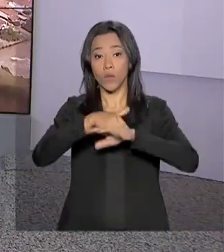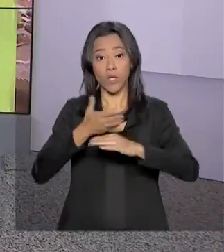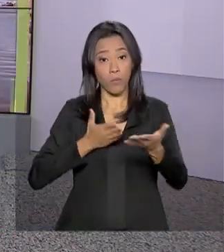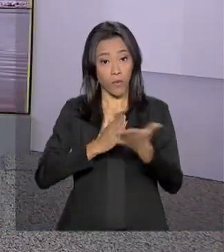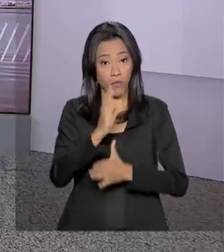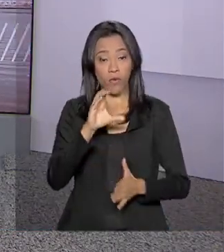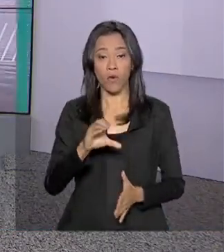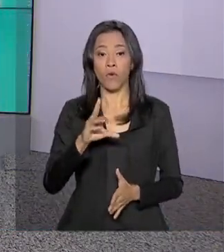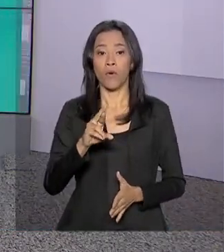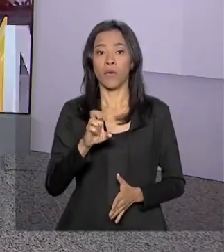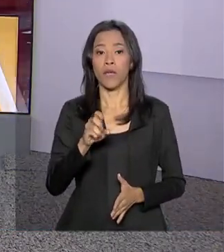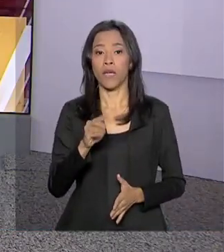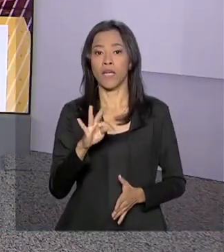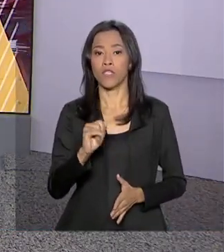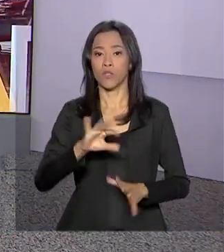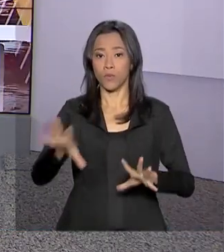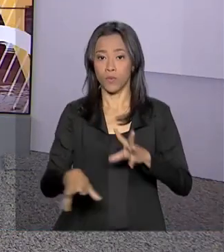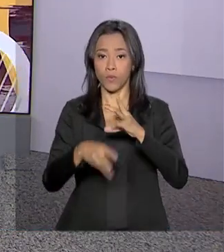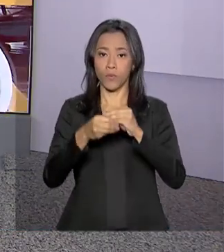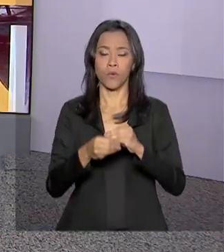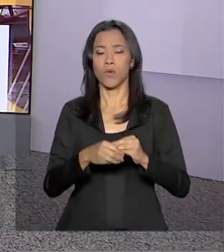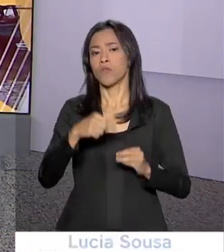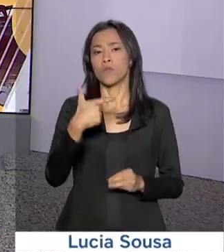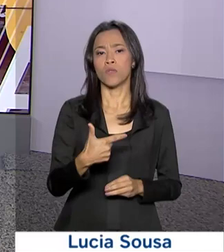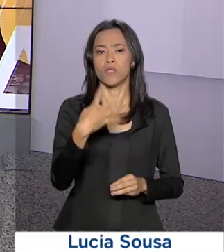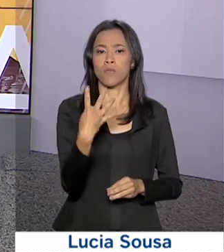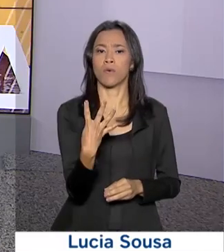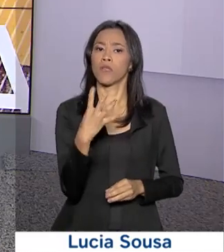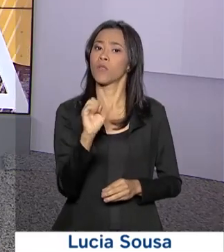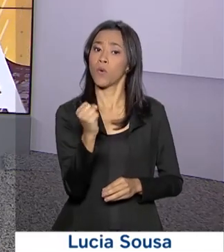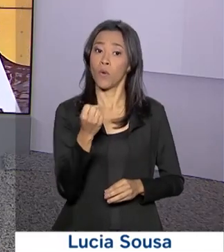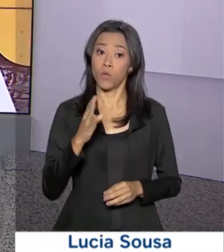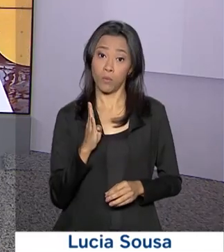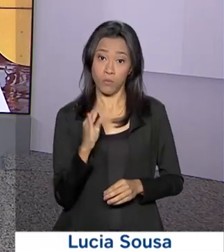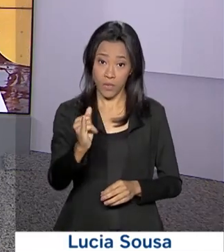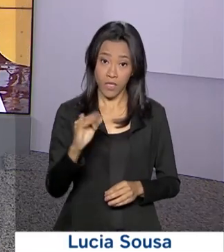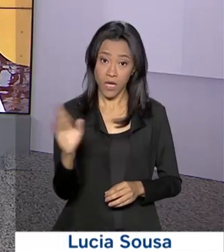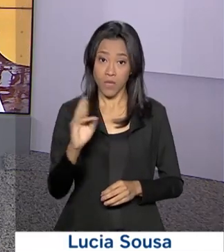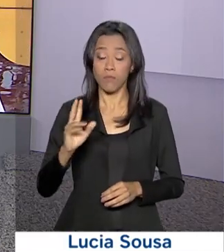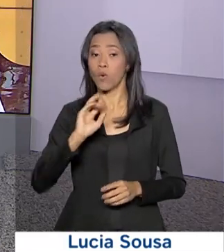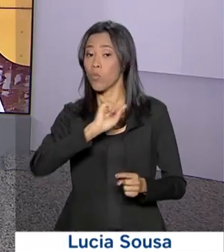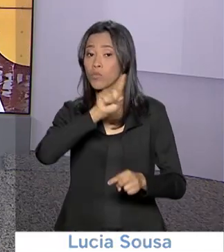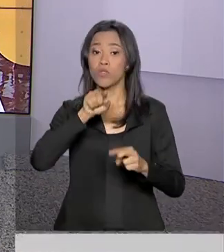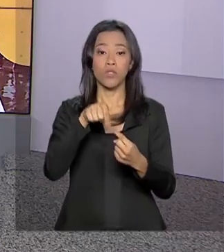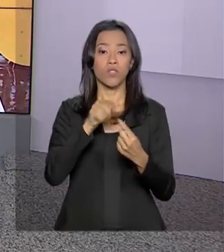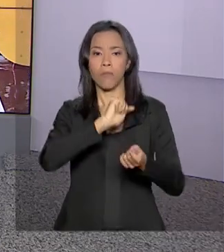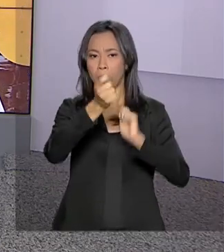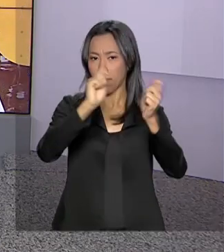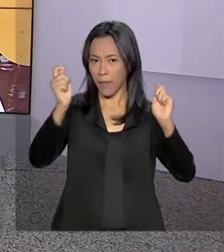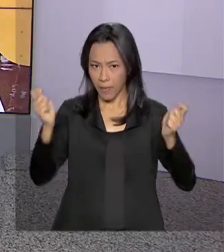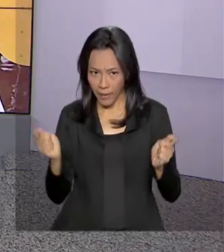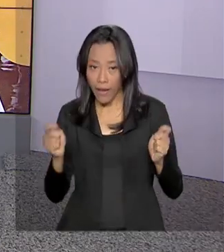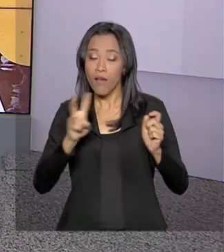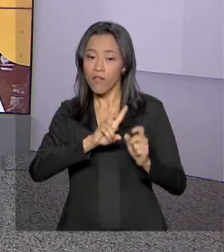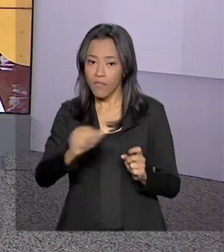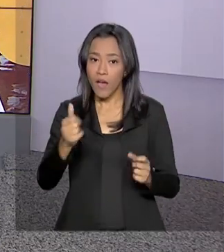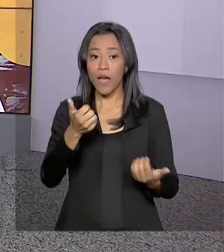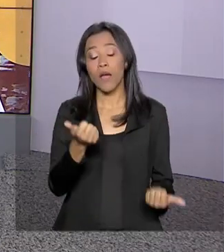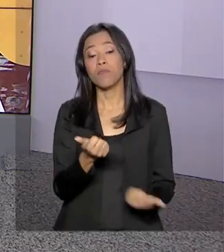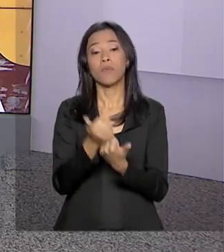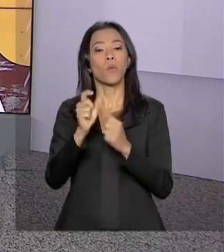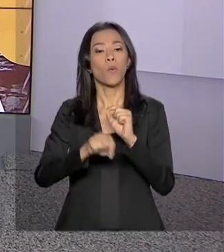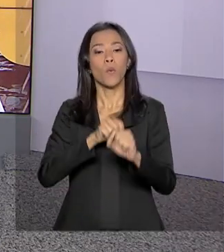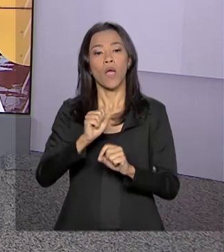crédito extra de 248 bilhões de reais para o governo pagar despesas obrigatórias. Os recursos vão custear gastos com